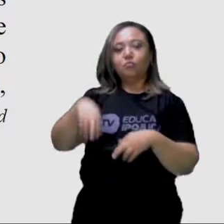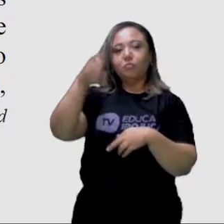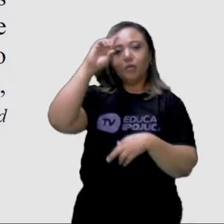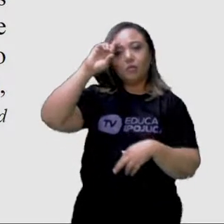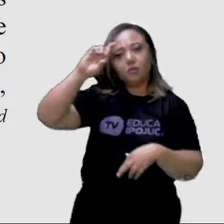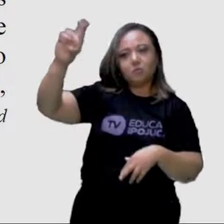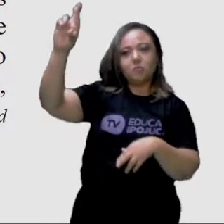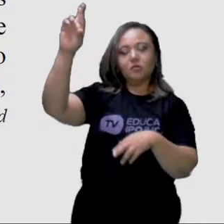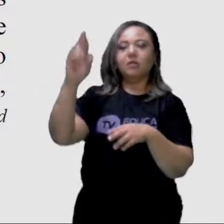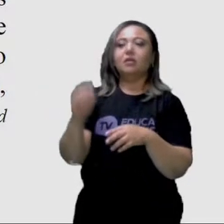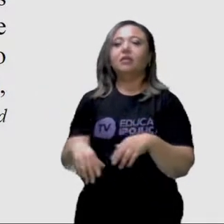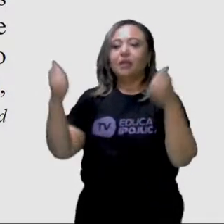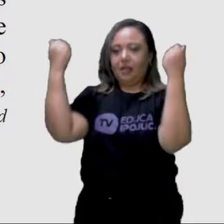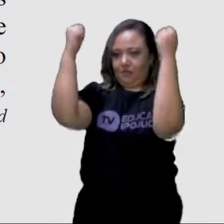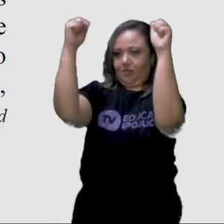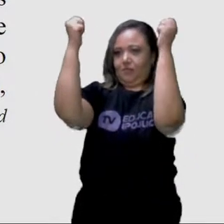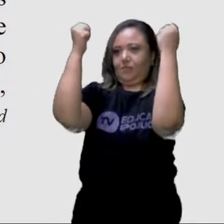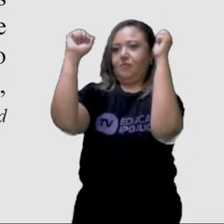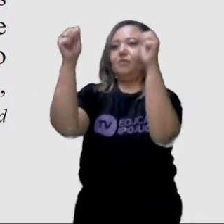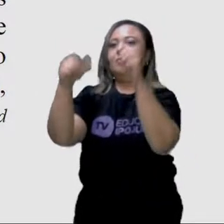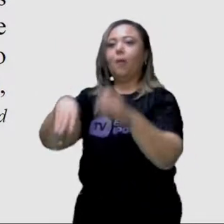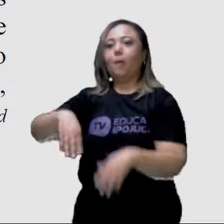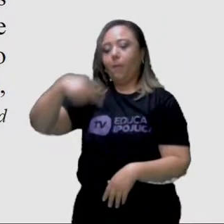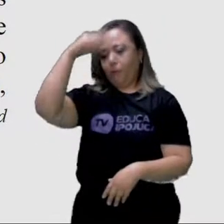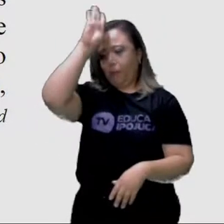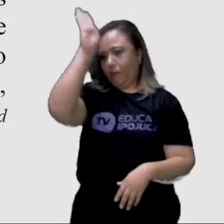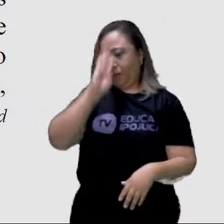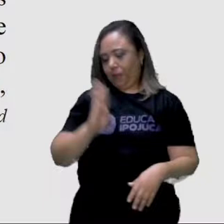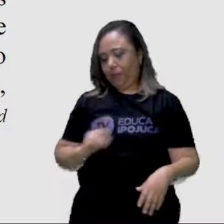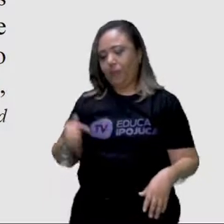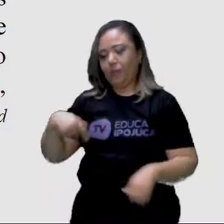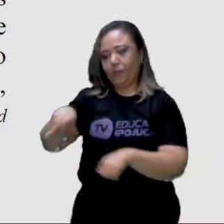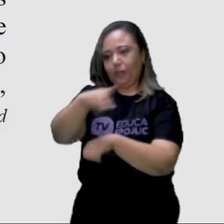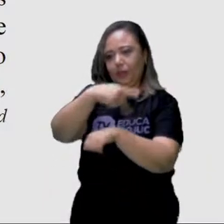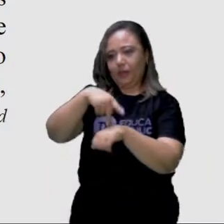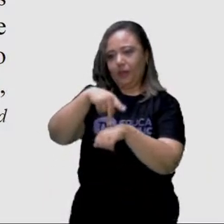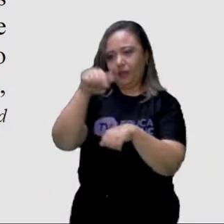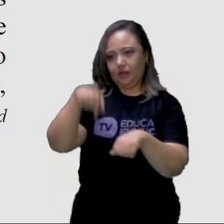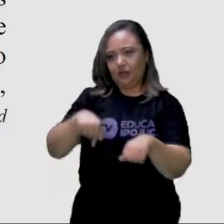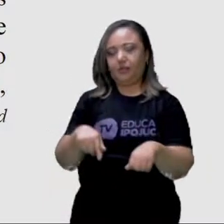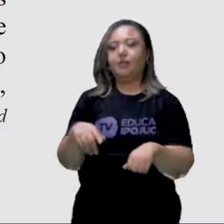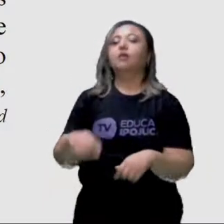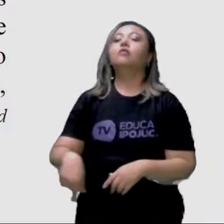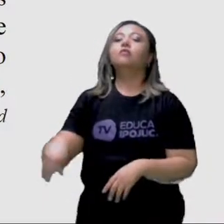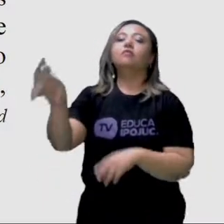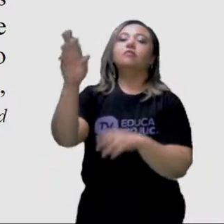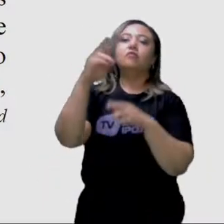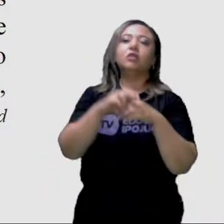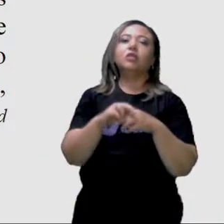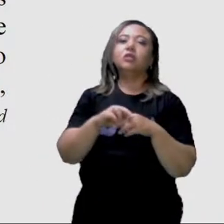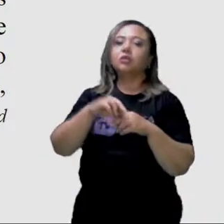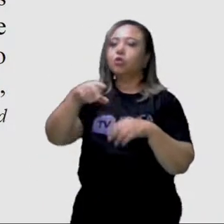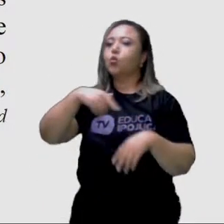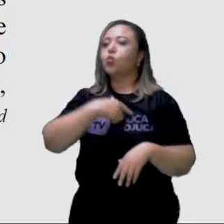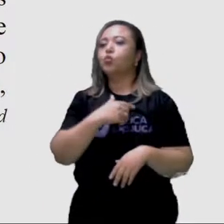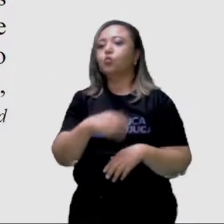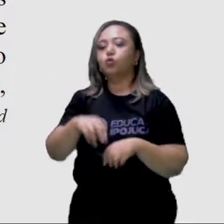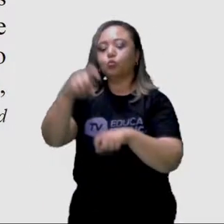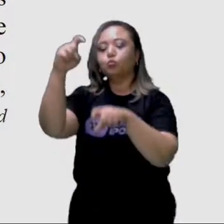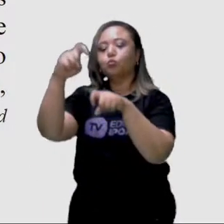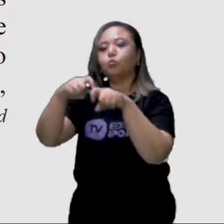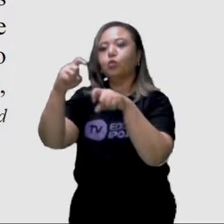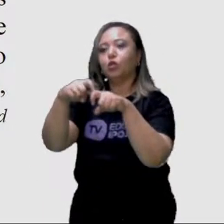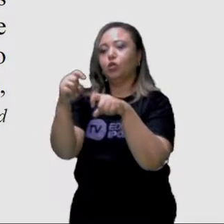da educação física no país foi a classe médica, que estava ali buscando fazer com que a população